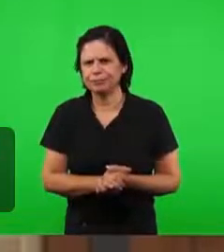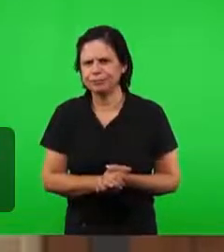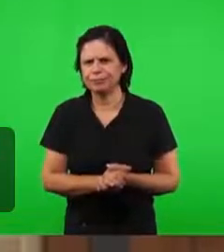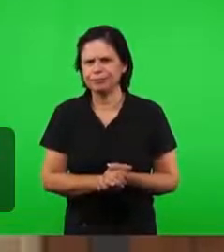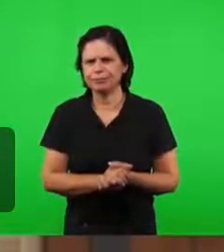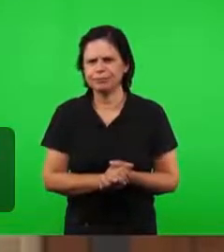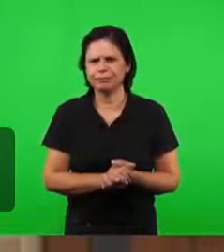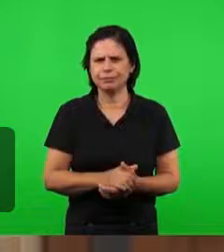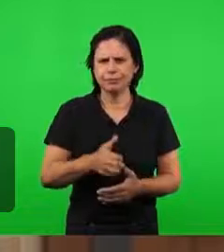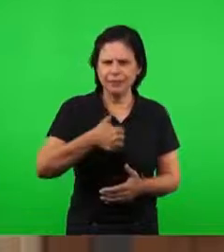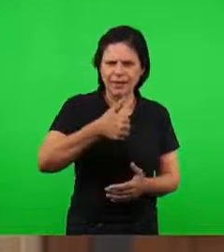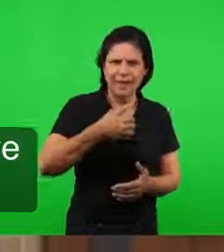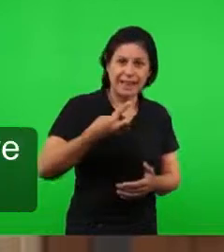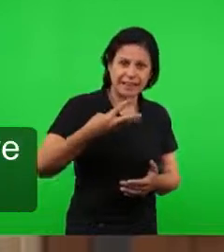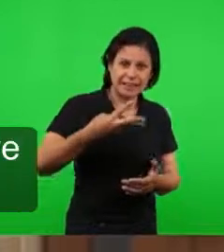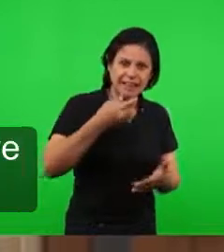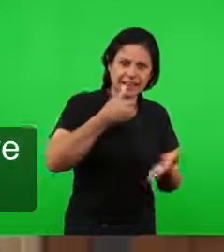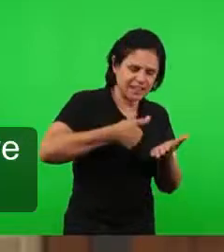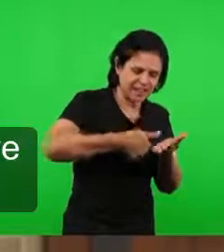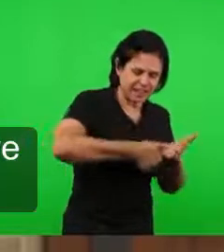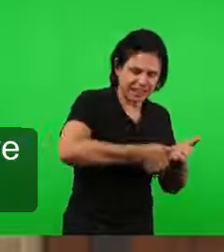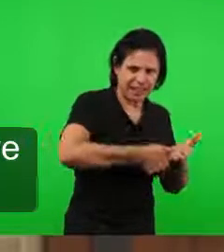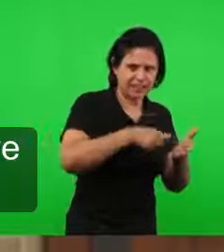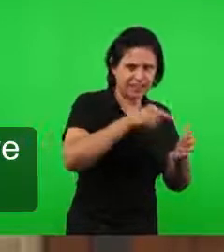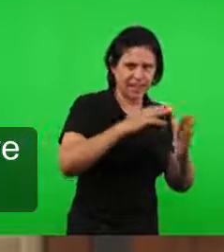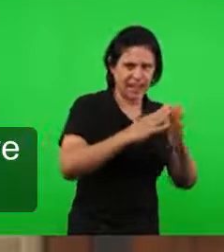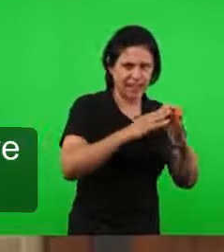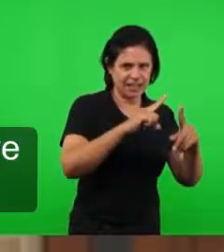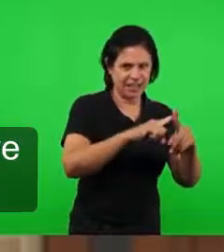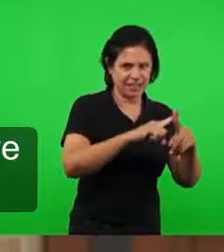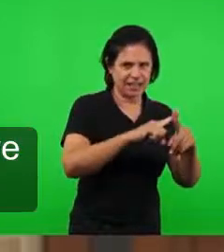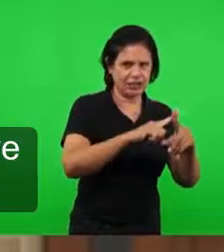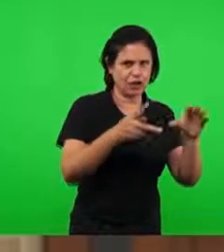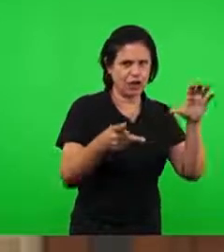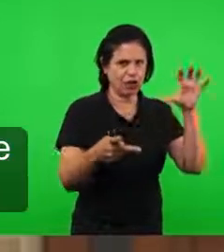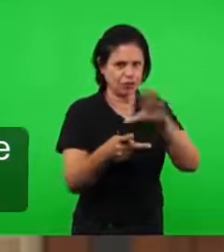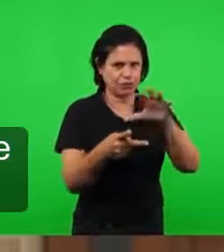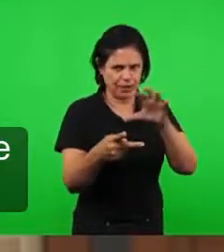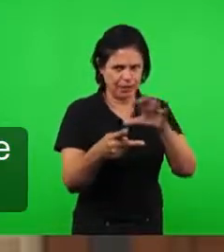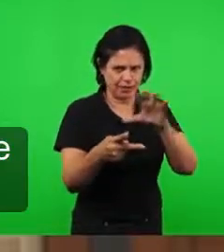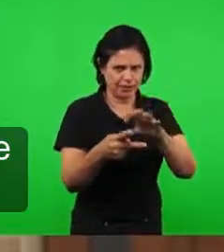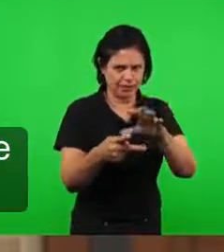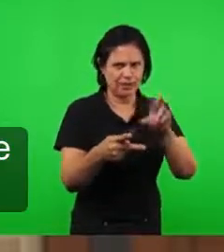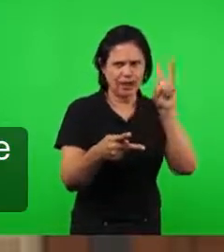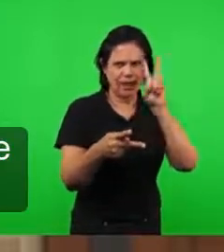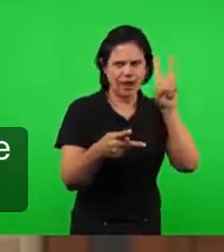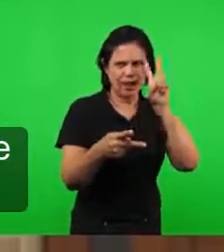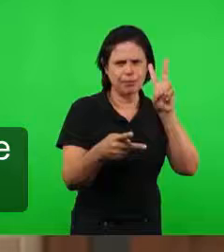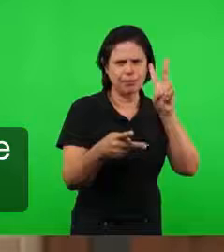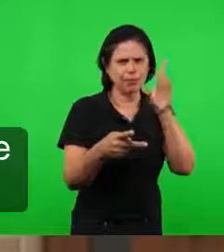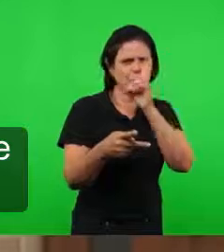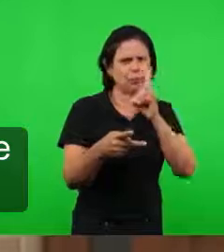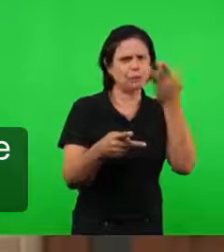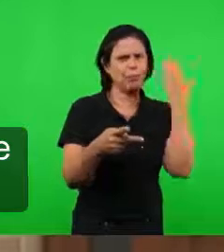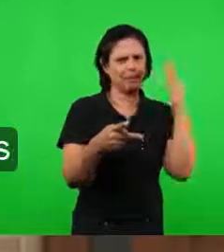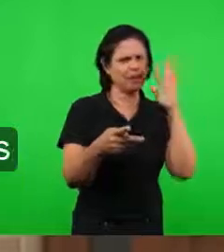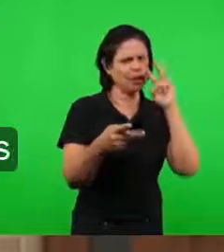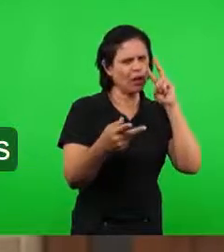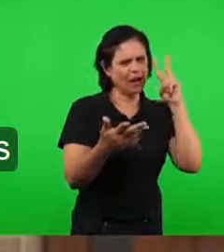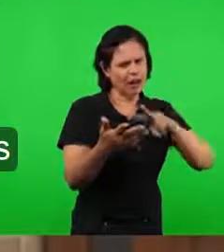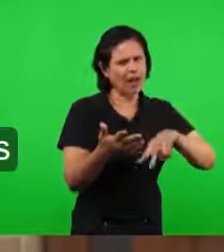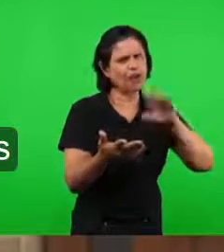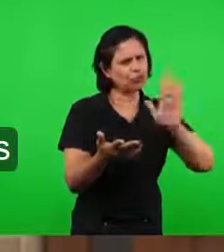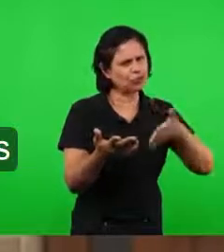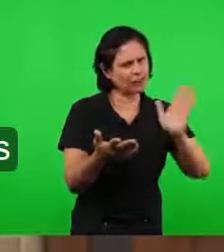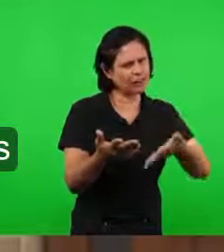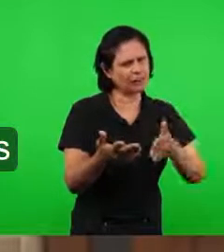reler a terceira carta à Igreja de Pérgamo, reler porque nós lemos na escola bíblica anterior, a terceira carta